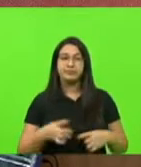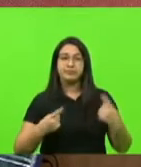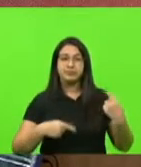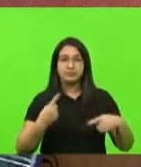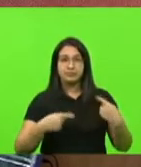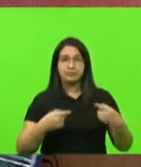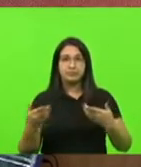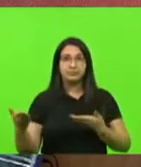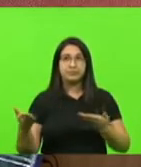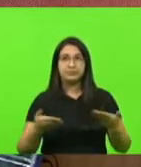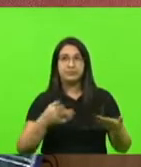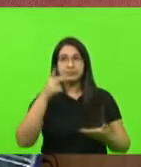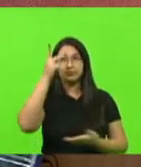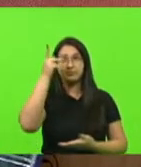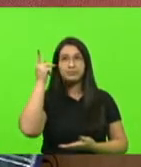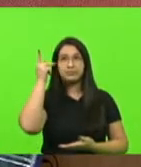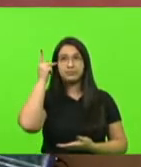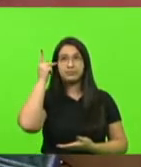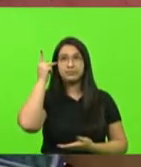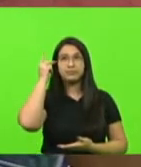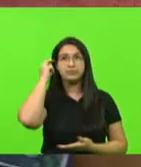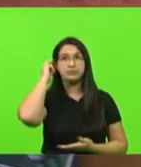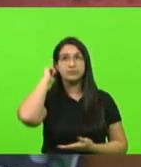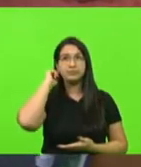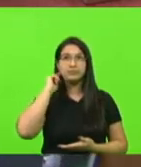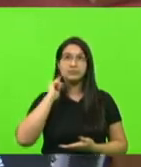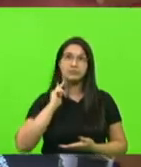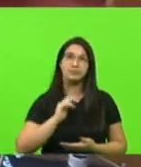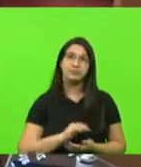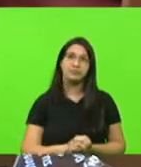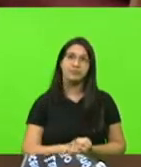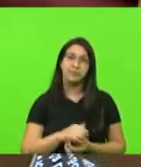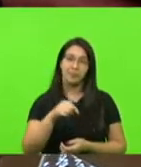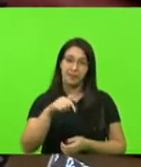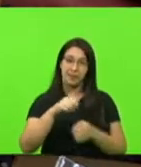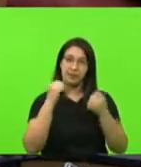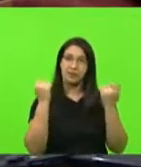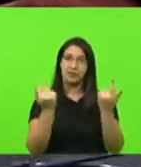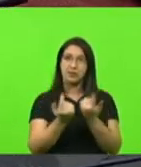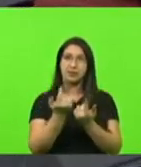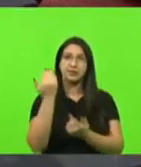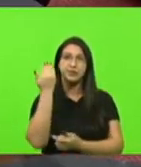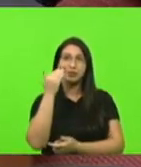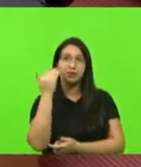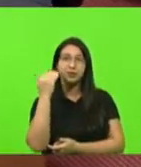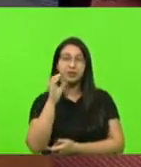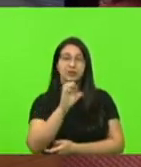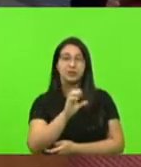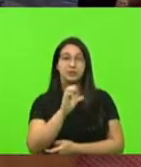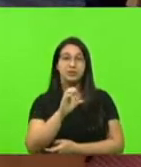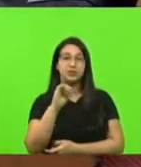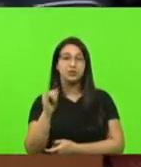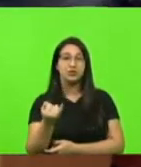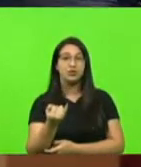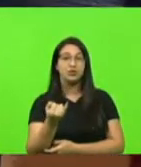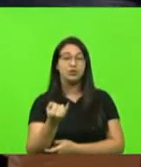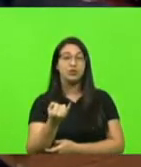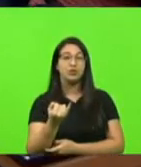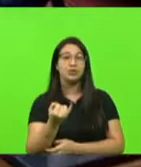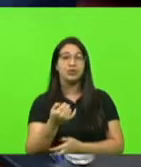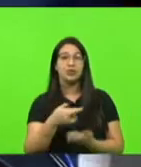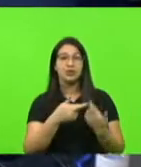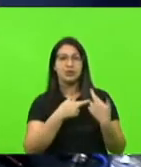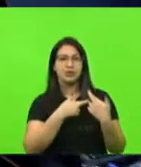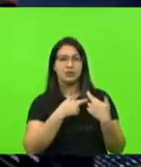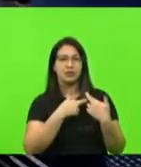palavra a deputada Paulinha, na sequência. Só para que não fique aqui, neste plenário entendido, que a CCJ é uma comissão irresponsável ou